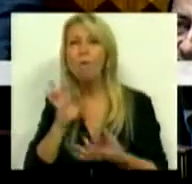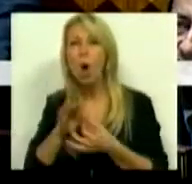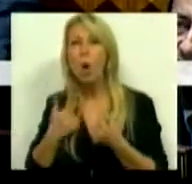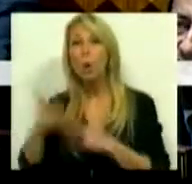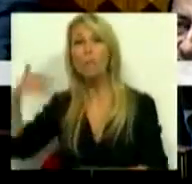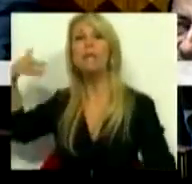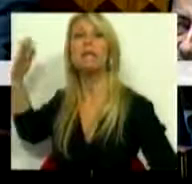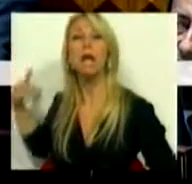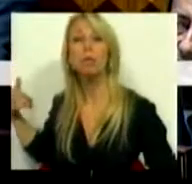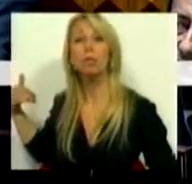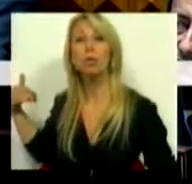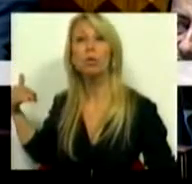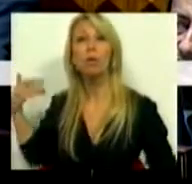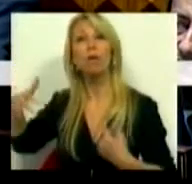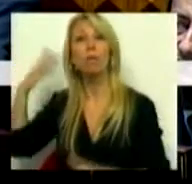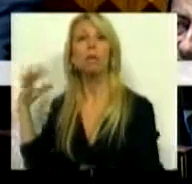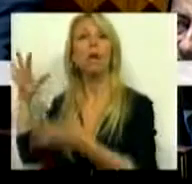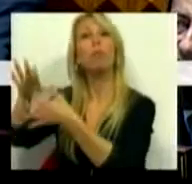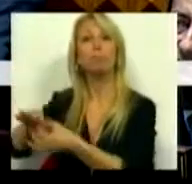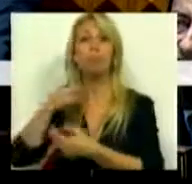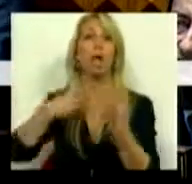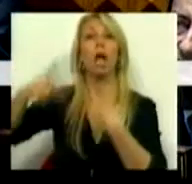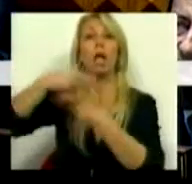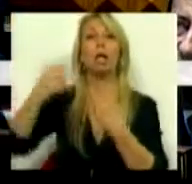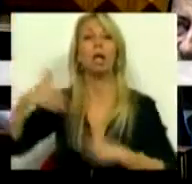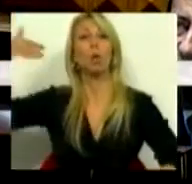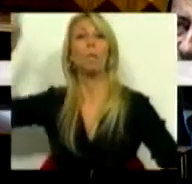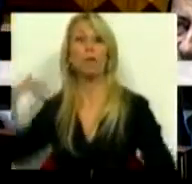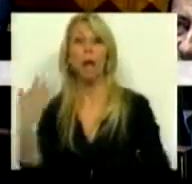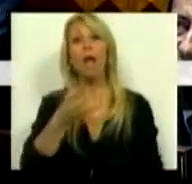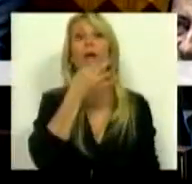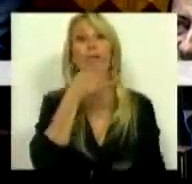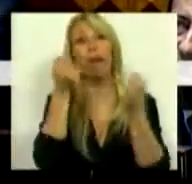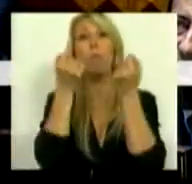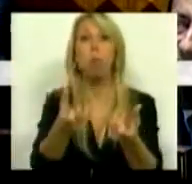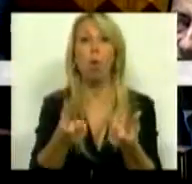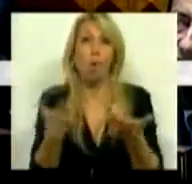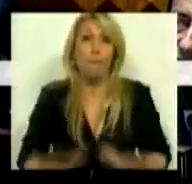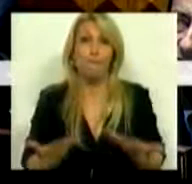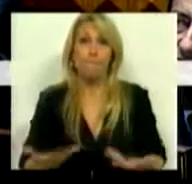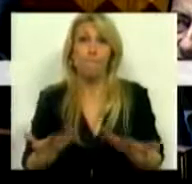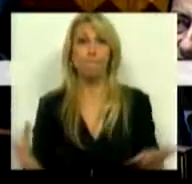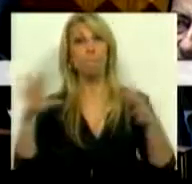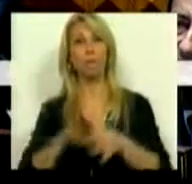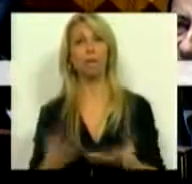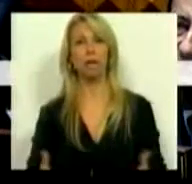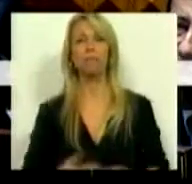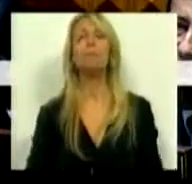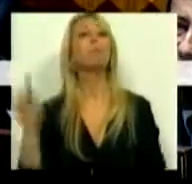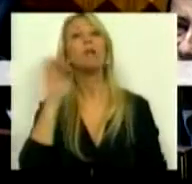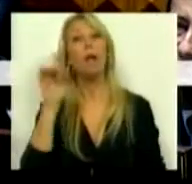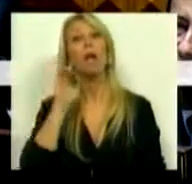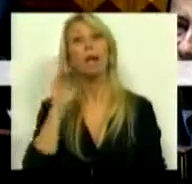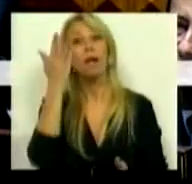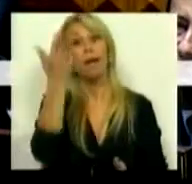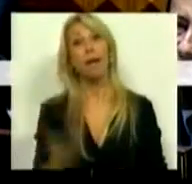gastar muita energia a criticar o passado e falar pouco do presente. O Sr. Ministro, entretanto, exatamente nessa